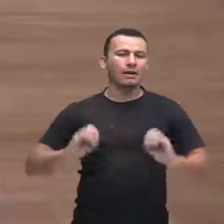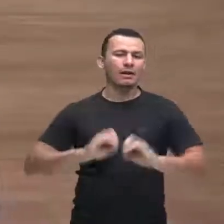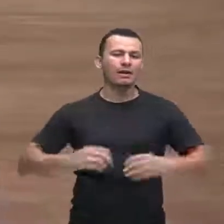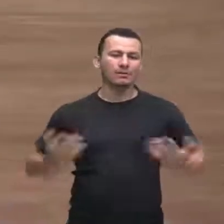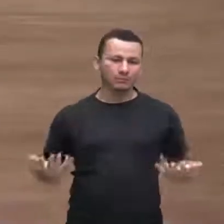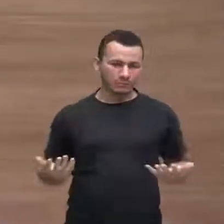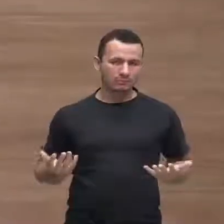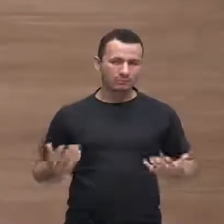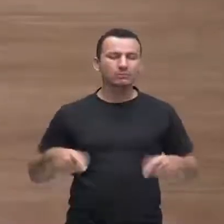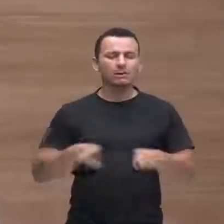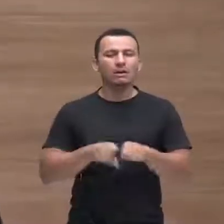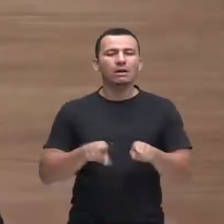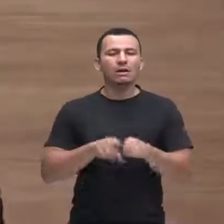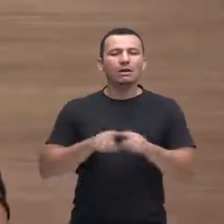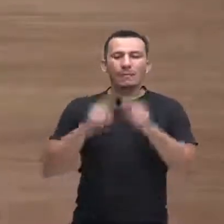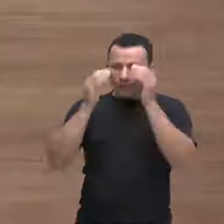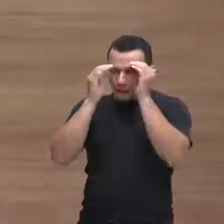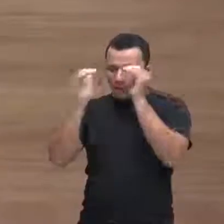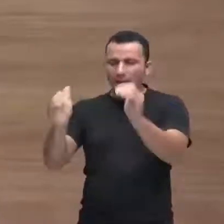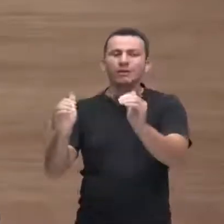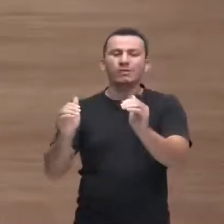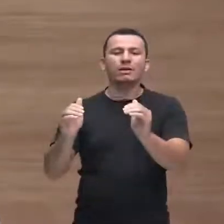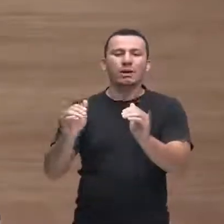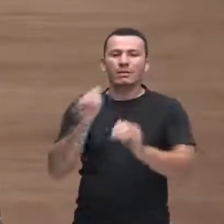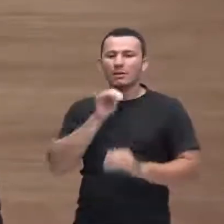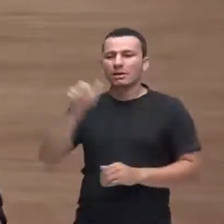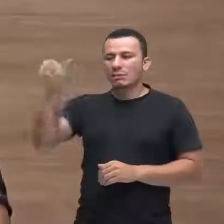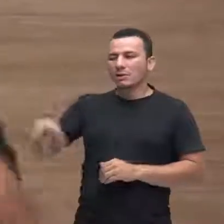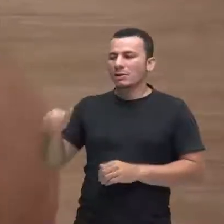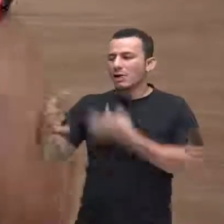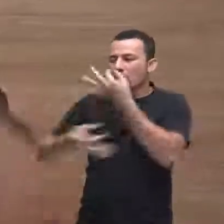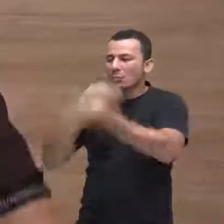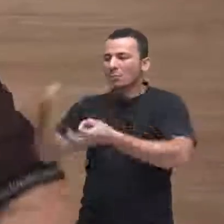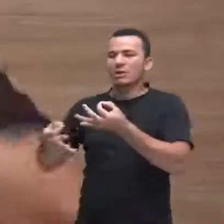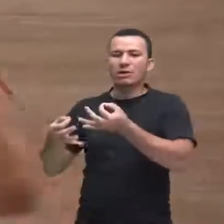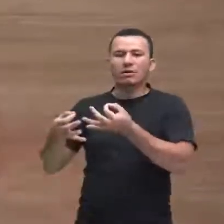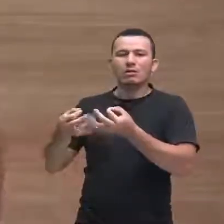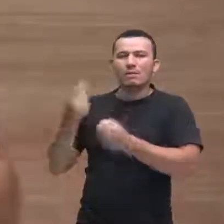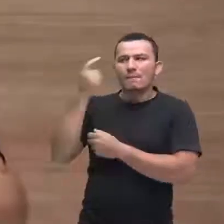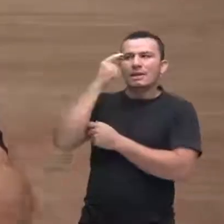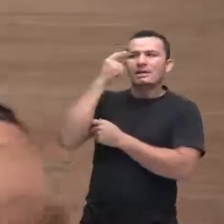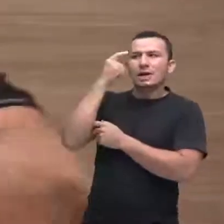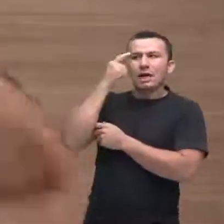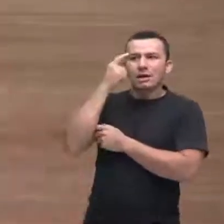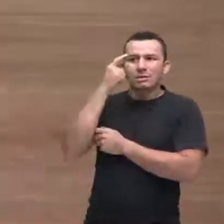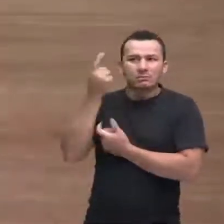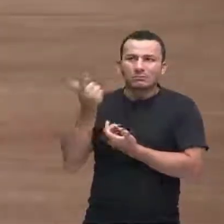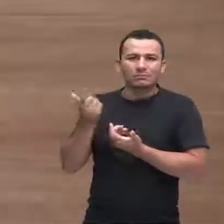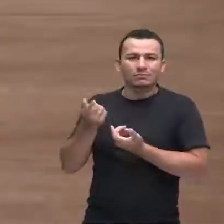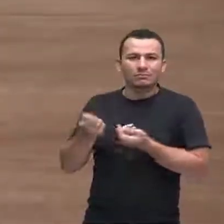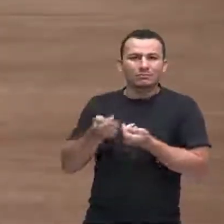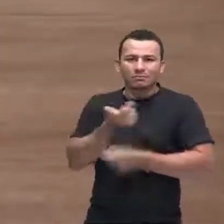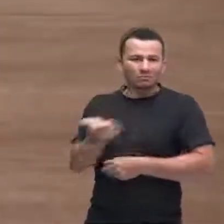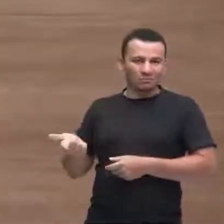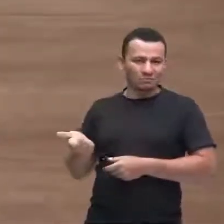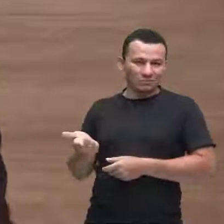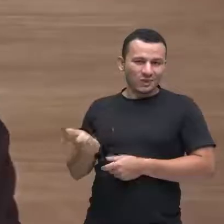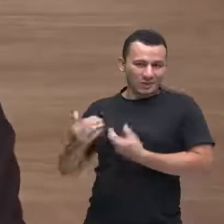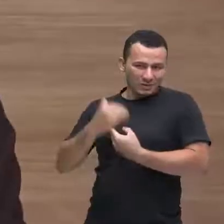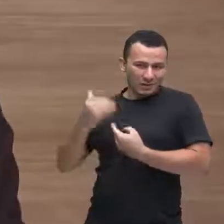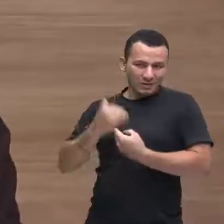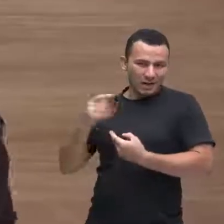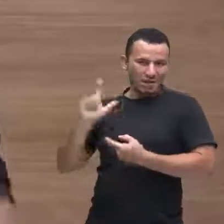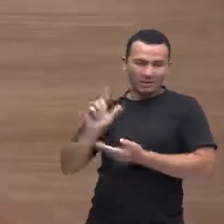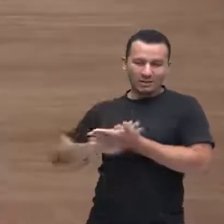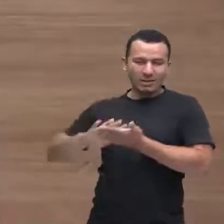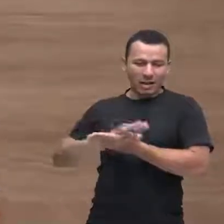educados também para respeitar ouvir o que o outro tem a falar pensar sobre o que foi dito e depois dar a